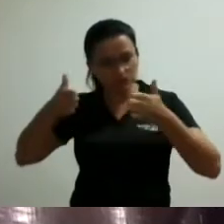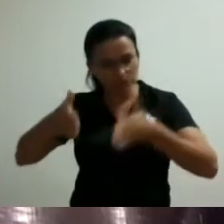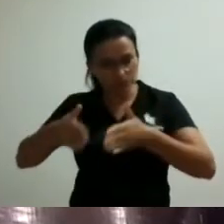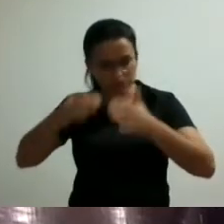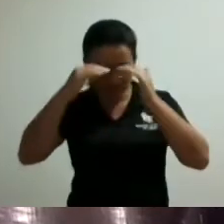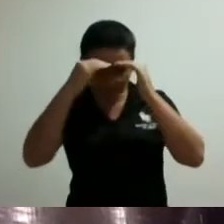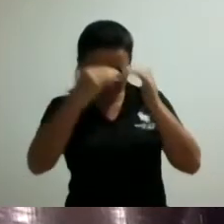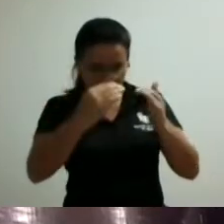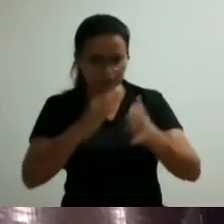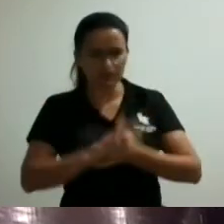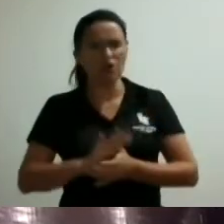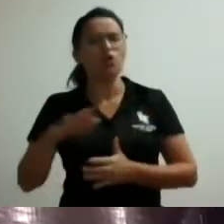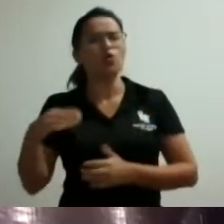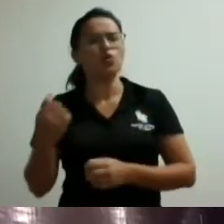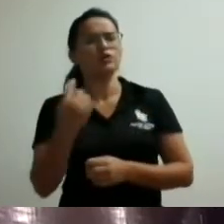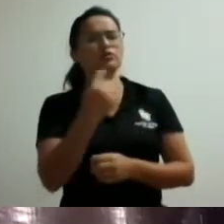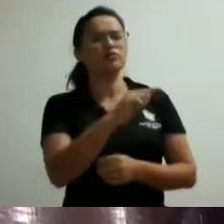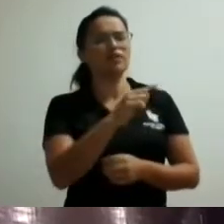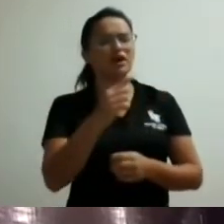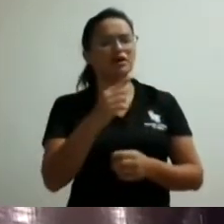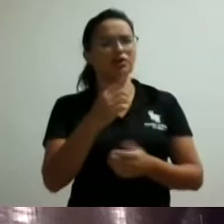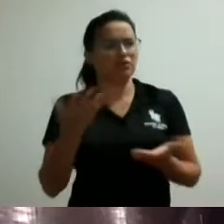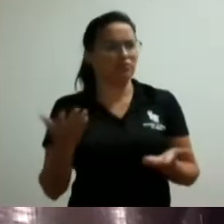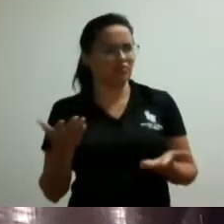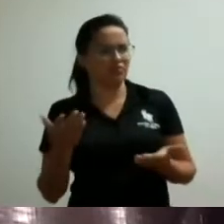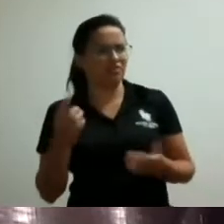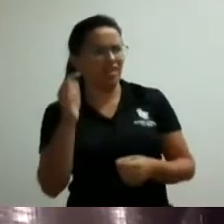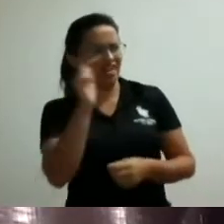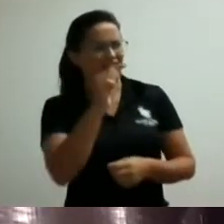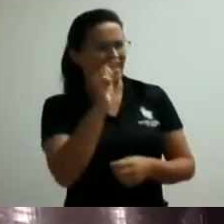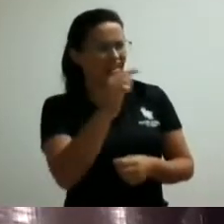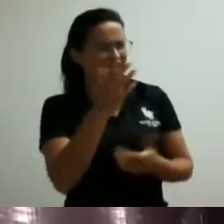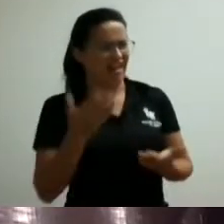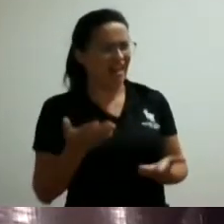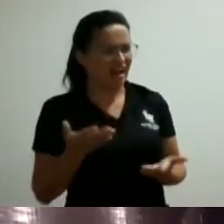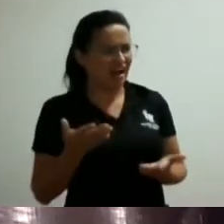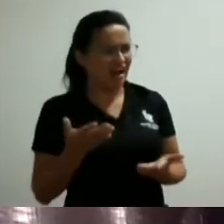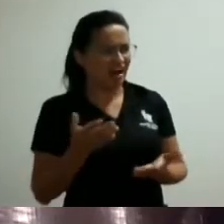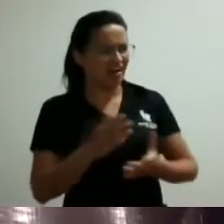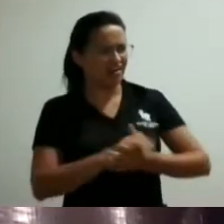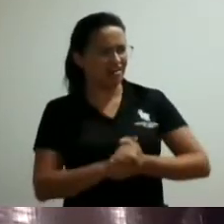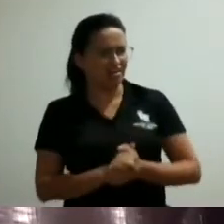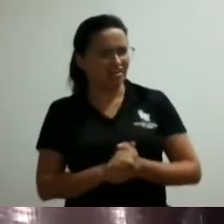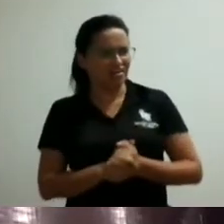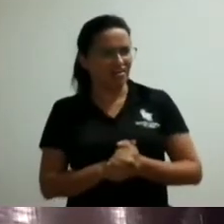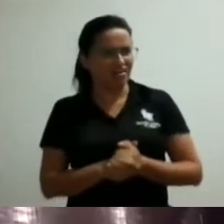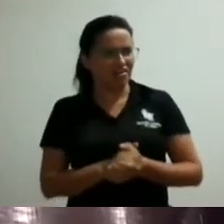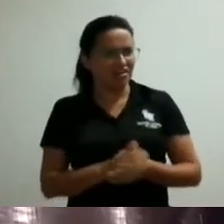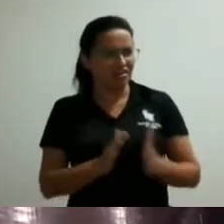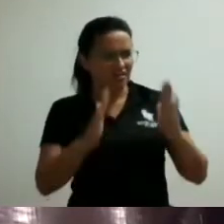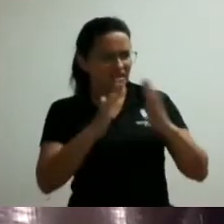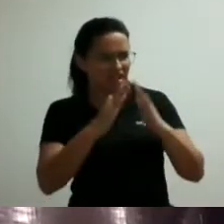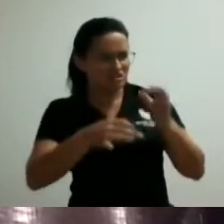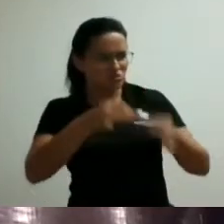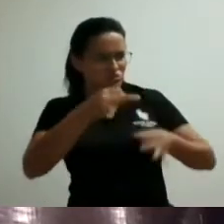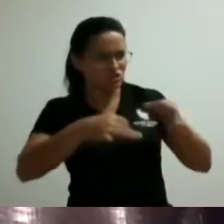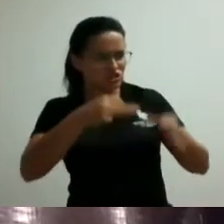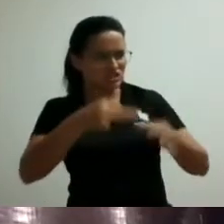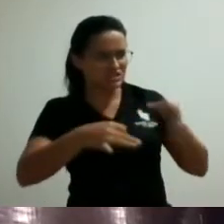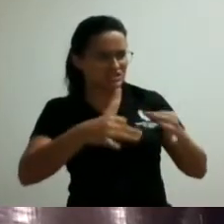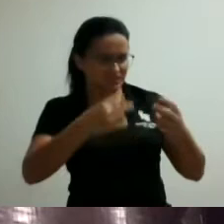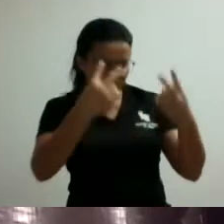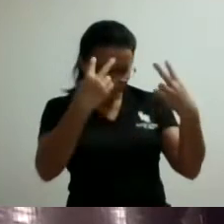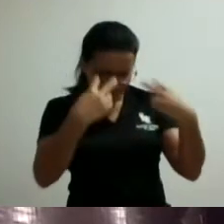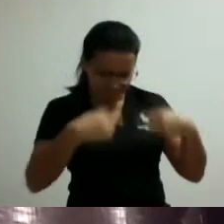ali no fórum falta fazer só aquele raio-x aquele cãescâner para ver nossos órgãos com coisa que o vereador vai entrar lá dentro para fazer alguma coisa então acho que esse